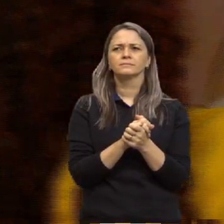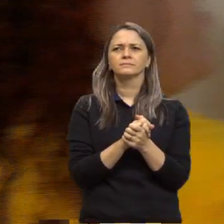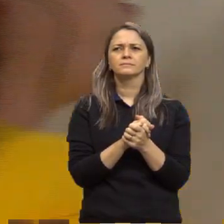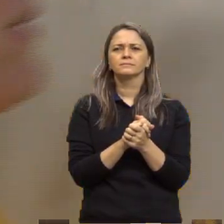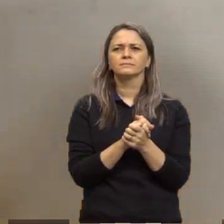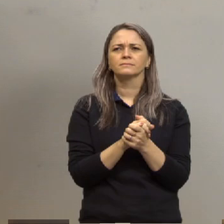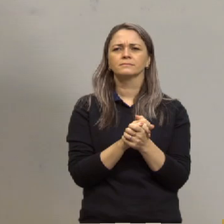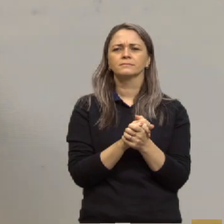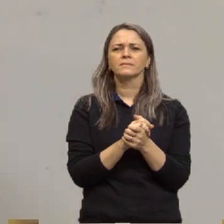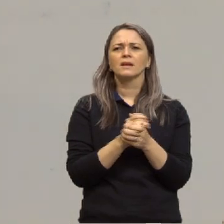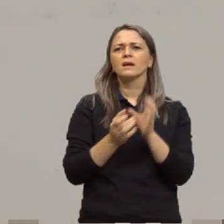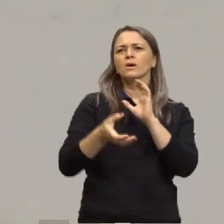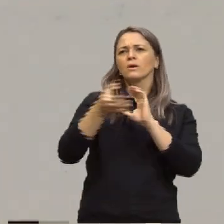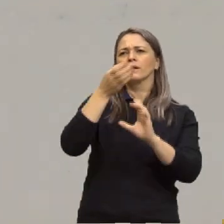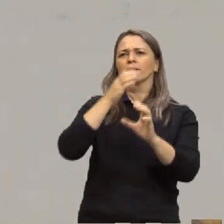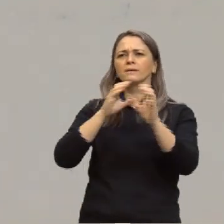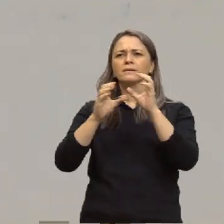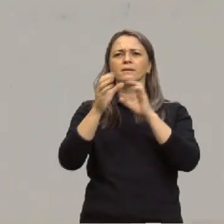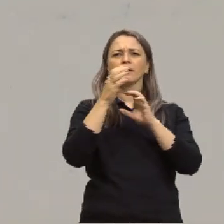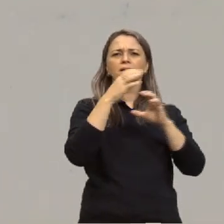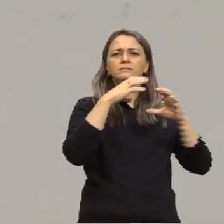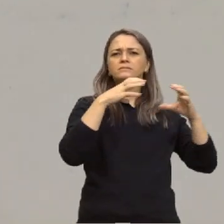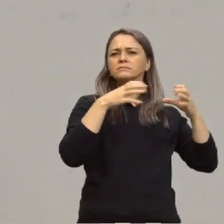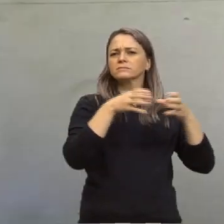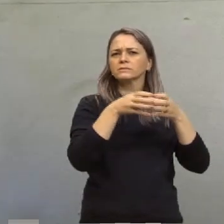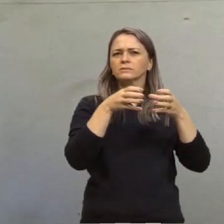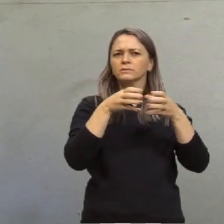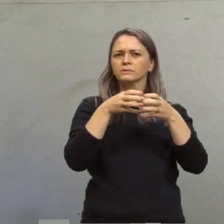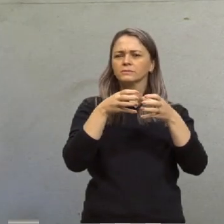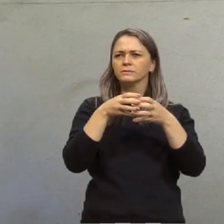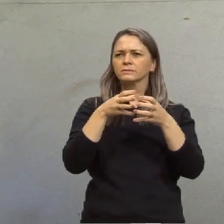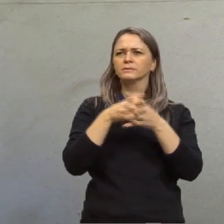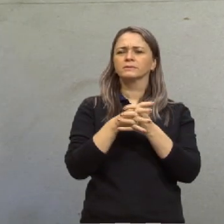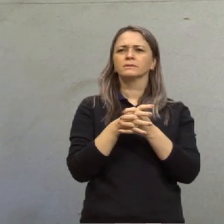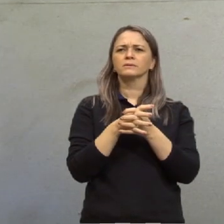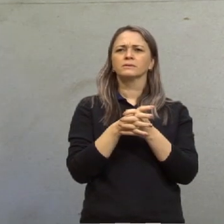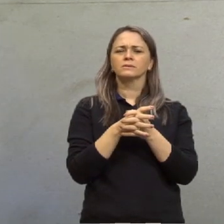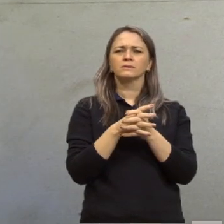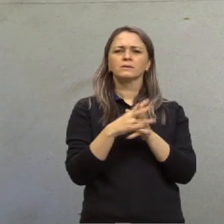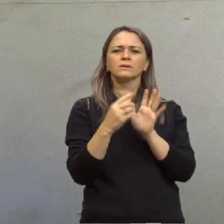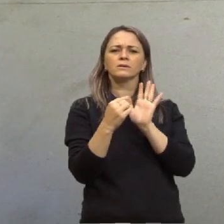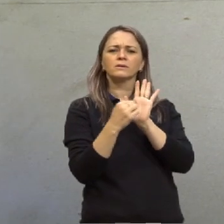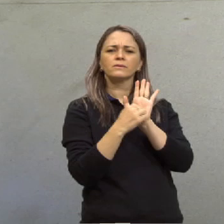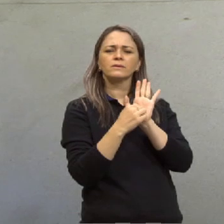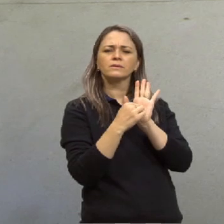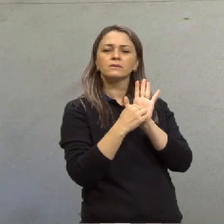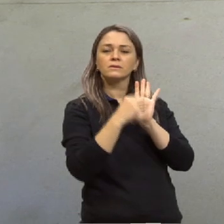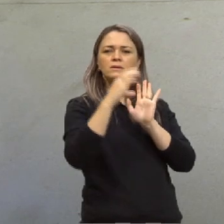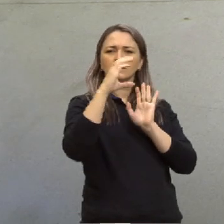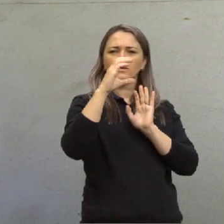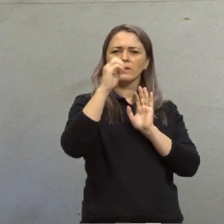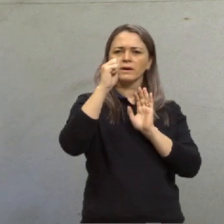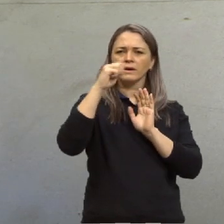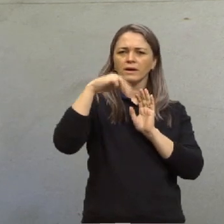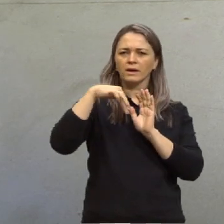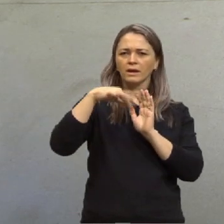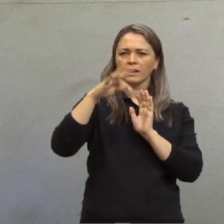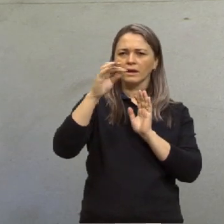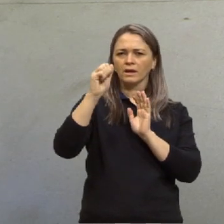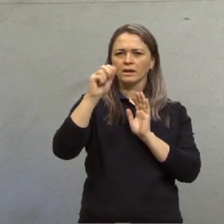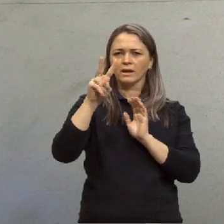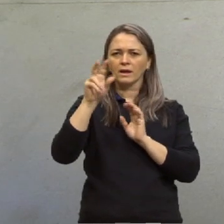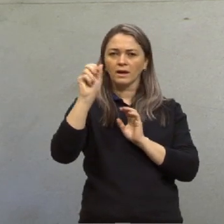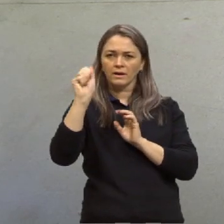Eu cantava no coral. Olha aqui. Eu identifico cantava como